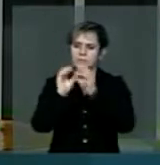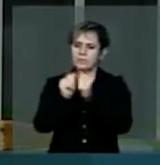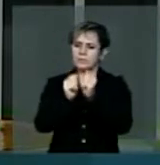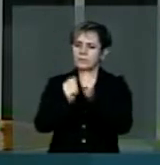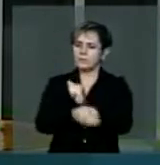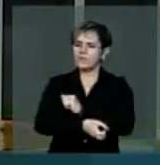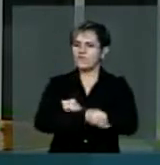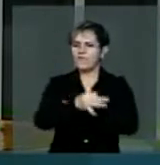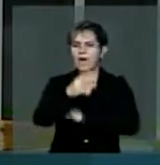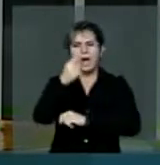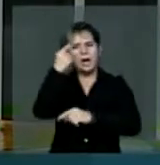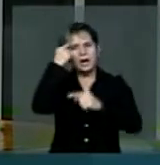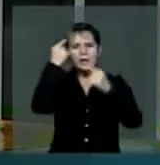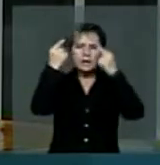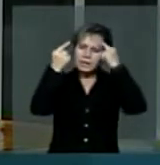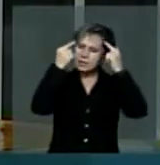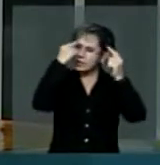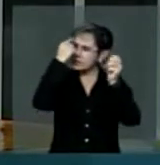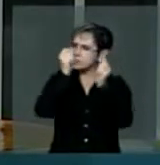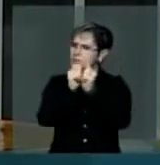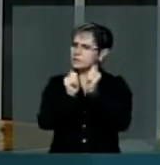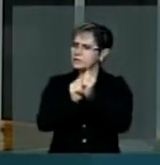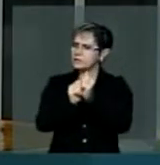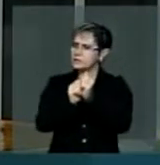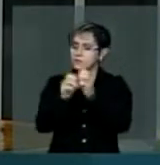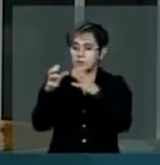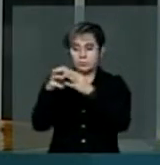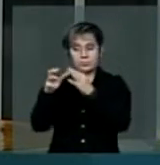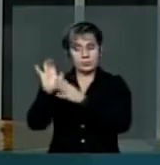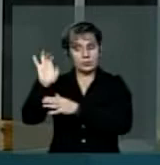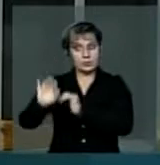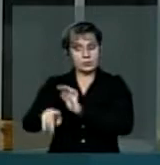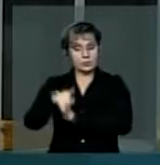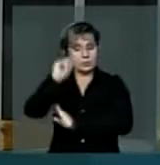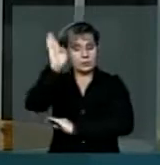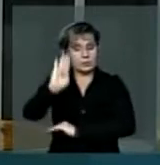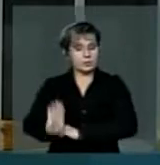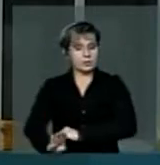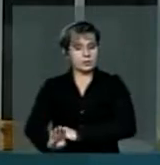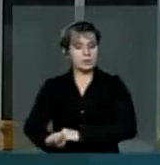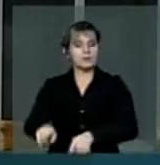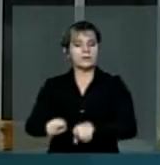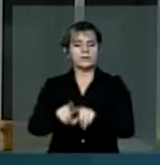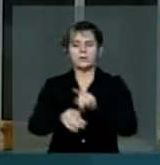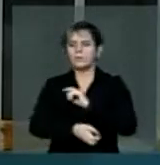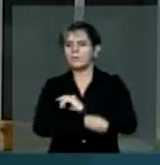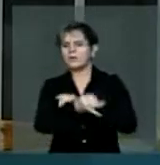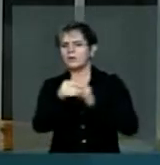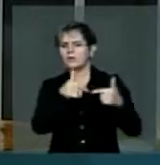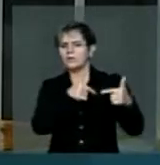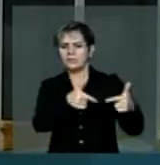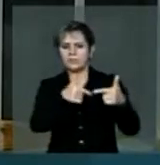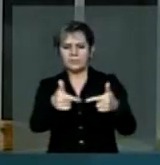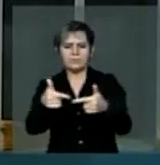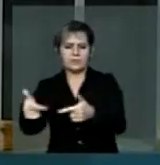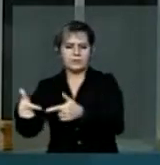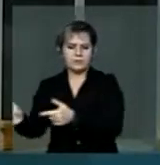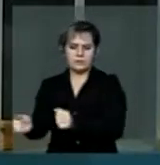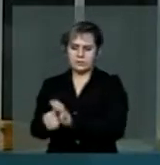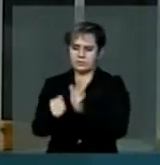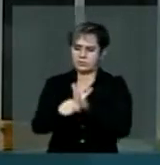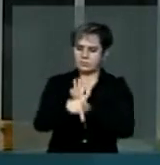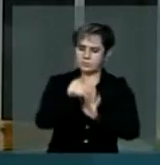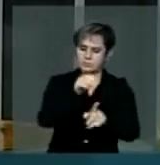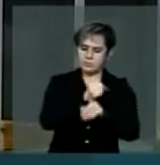diversas tendências da chamada esquerda brasileira, Possui as múltiplas lutas na